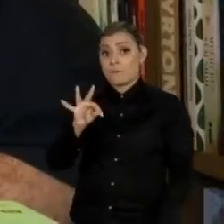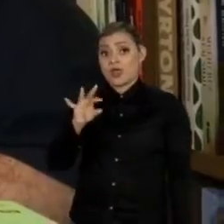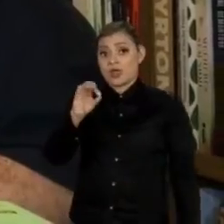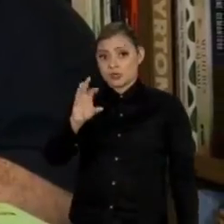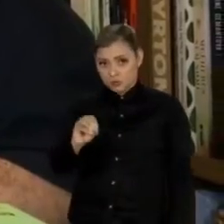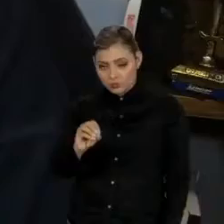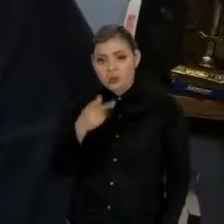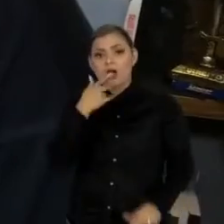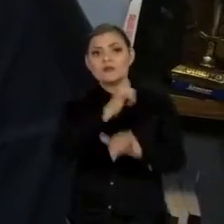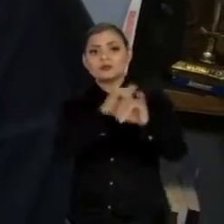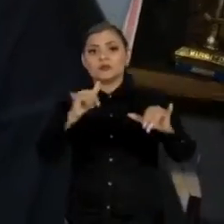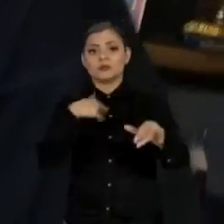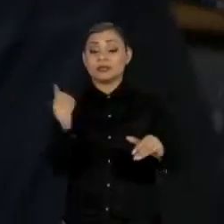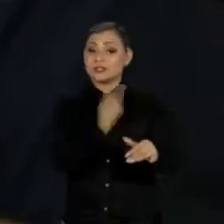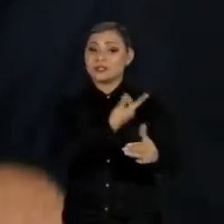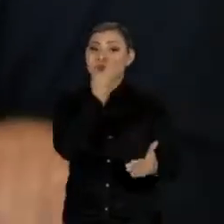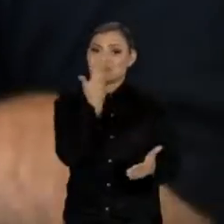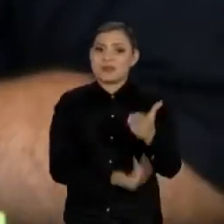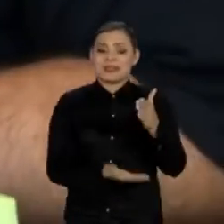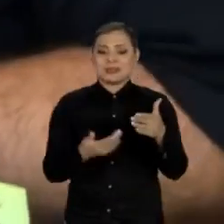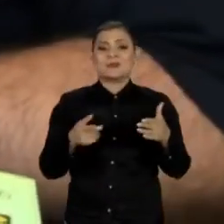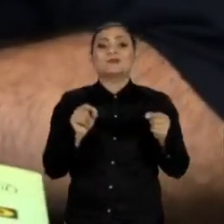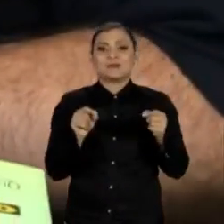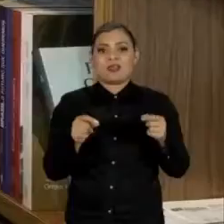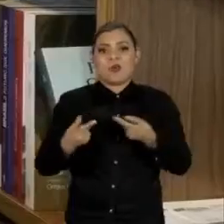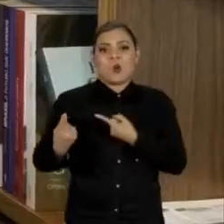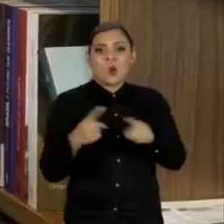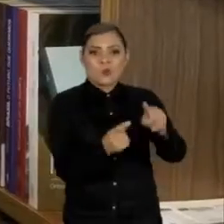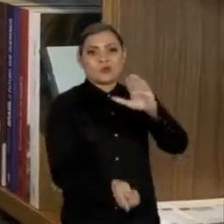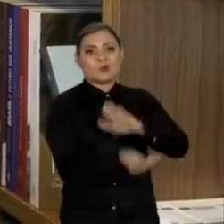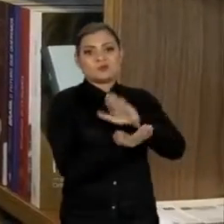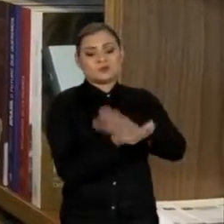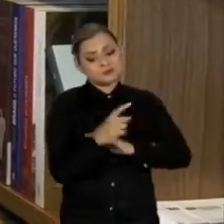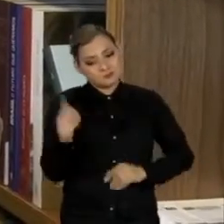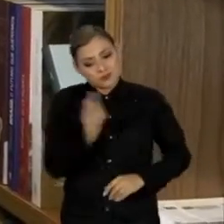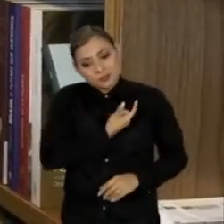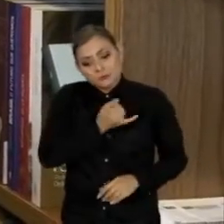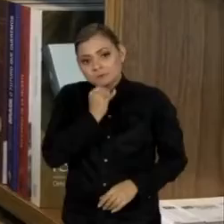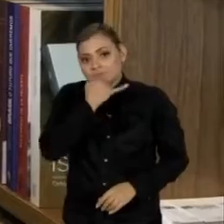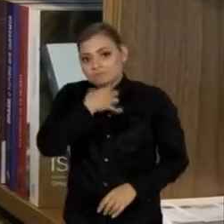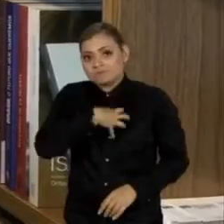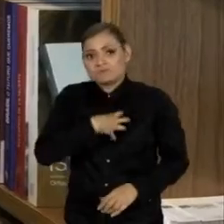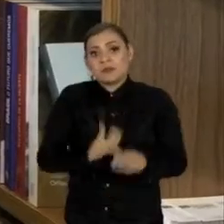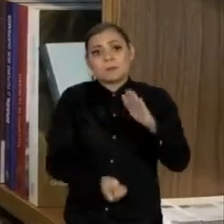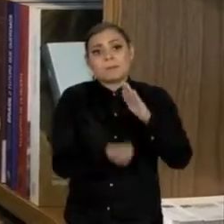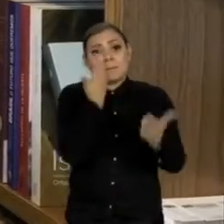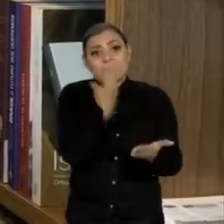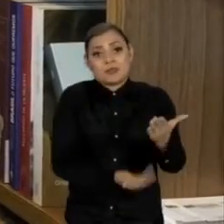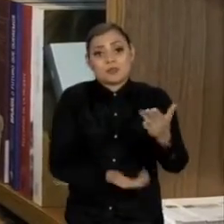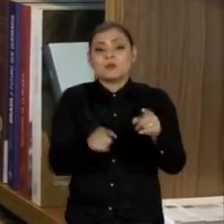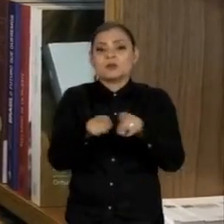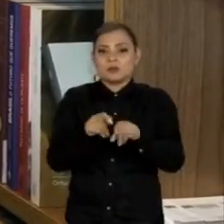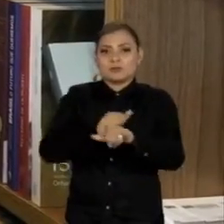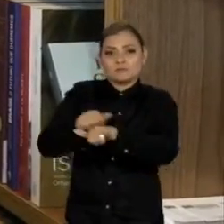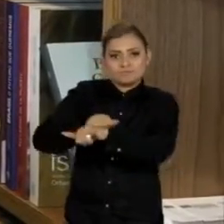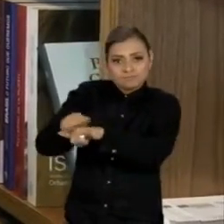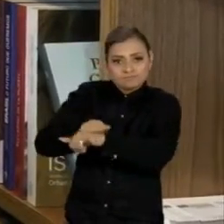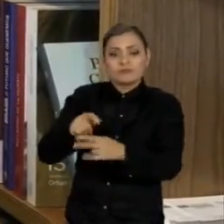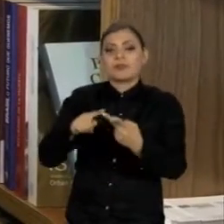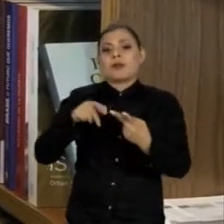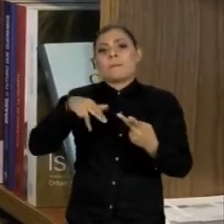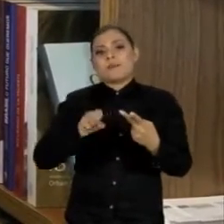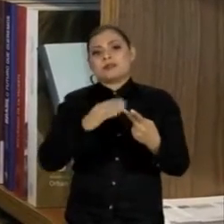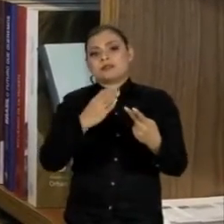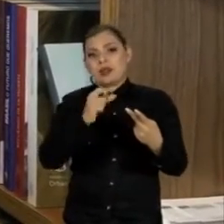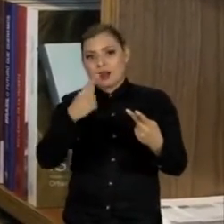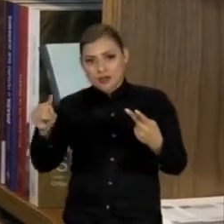que foi perdida uma batalha importante na guerra contra a corrupção. Nos últimos anos, desde o Mensalão, o Lava Jato, a sociedade passou